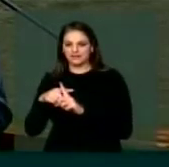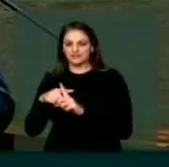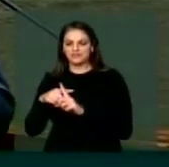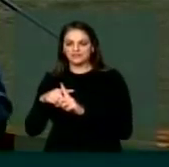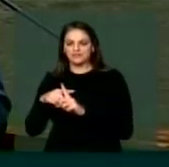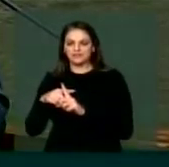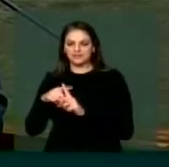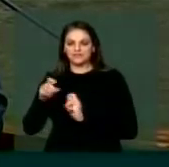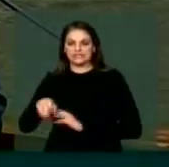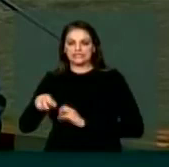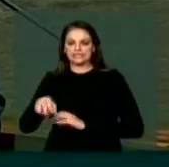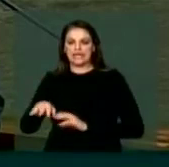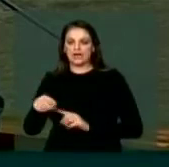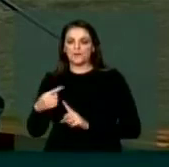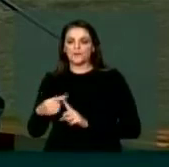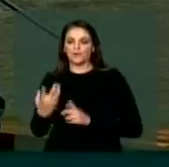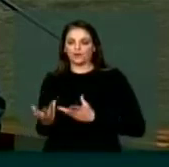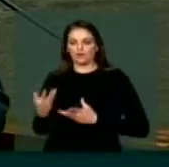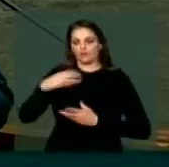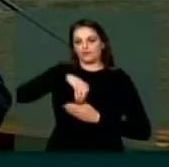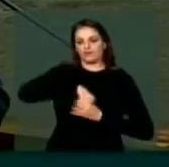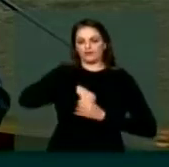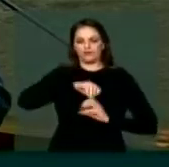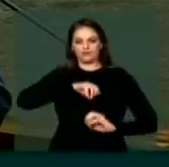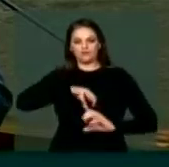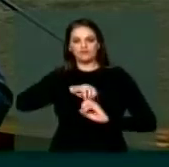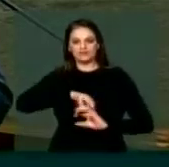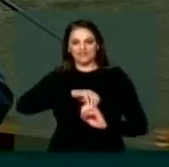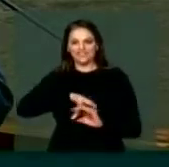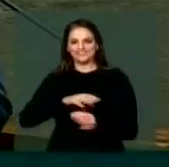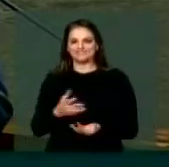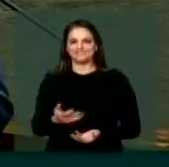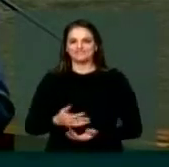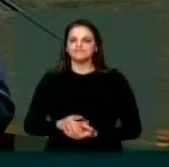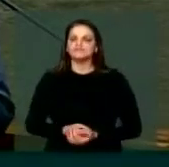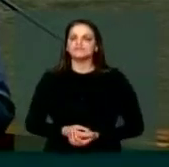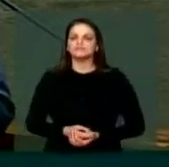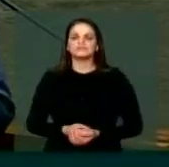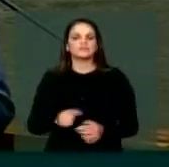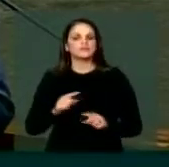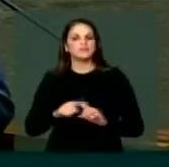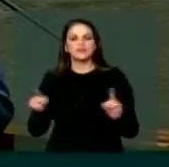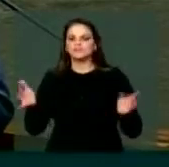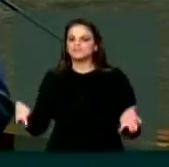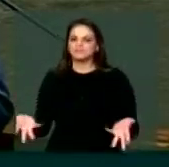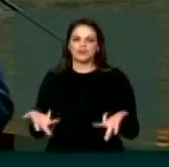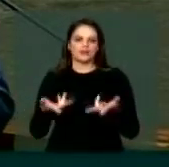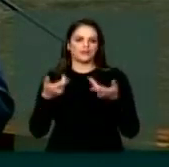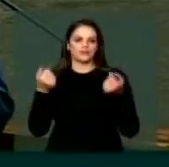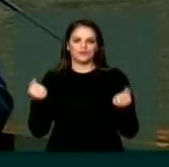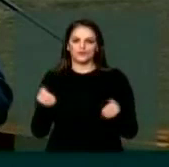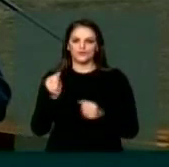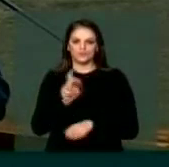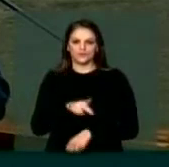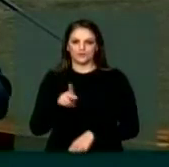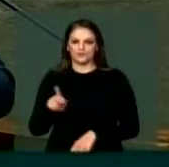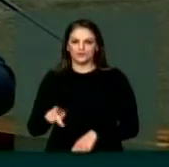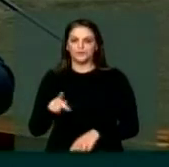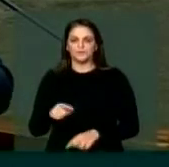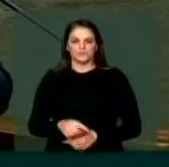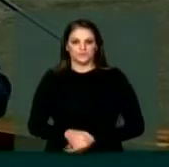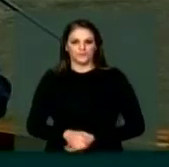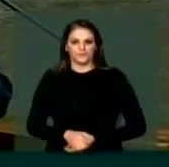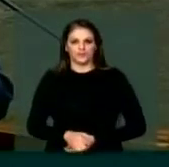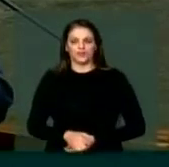docentemente com as minhas limitações, mas a maravilha desse ofício é que ele exige de